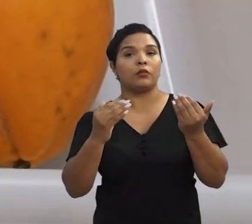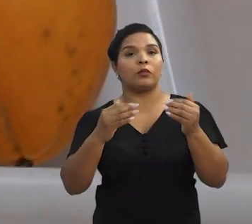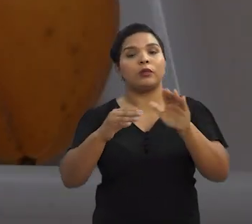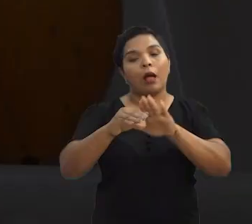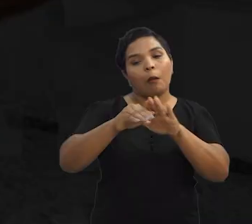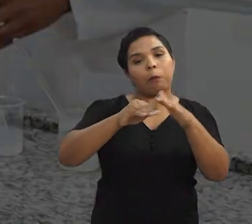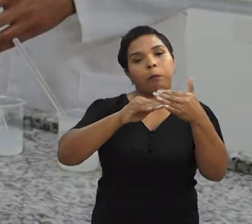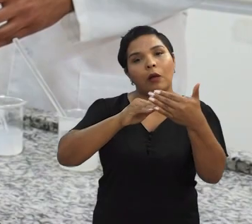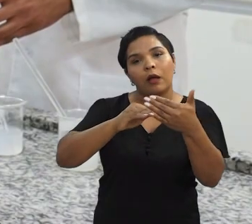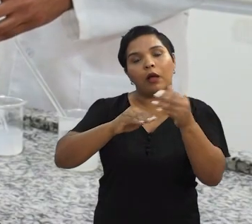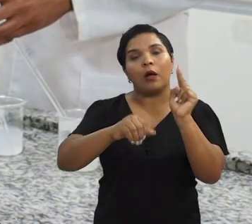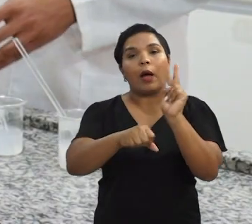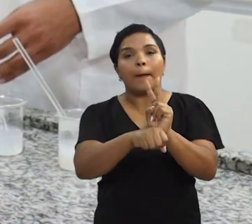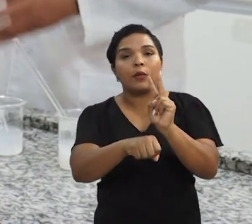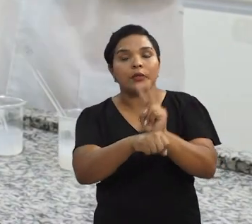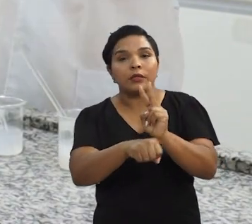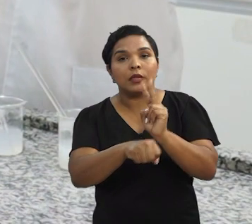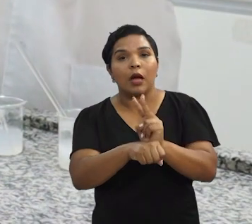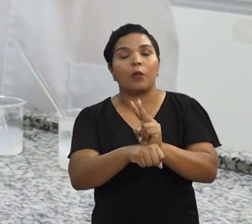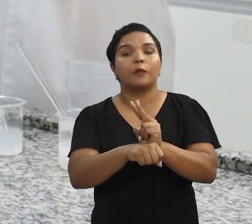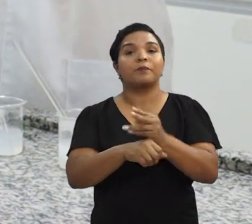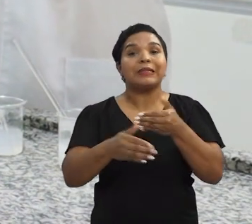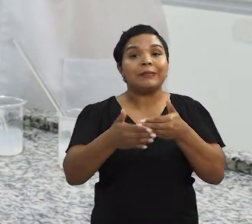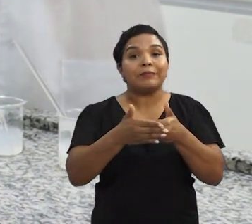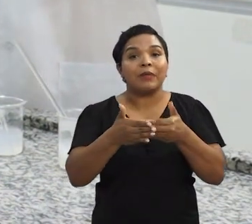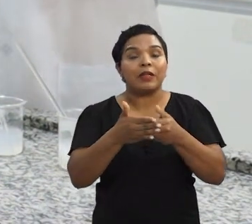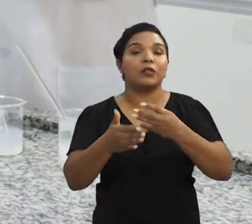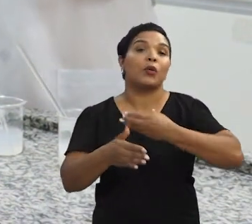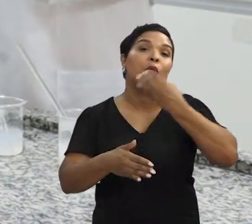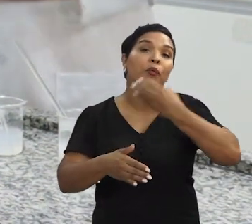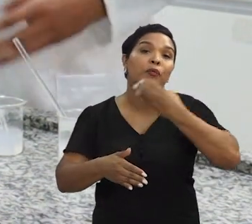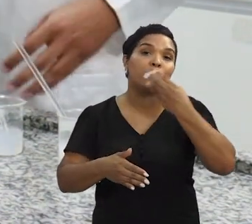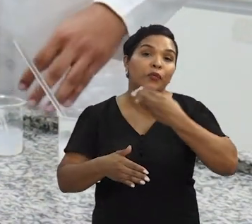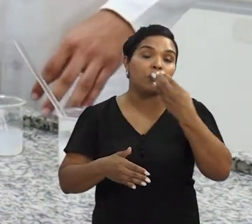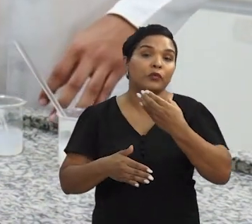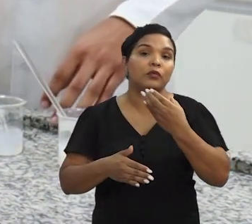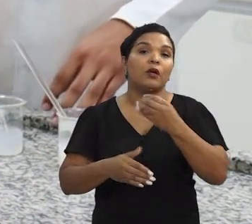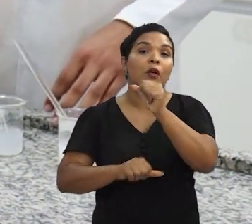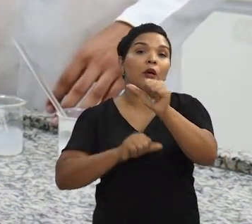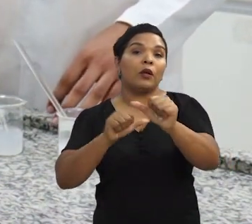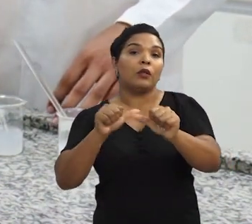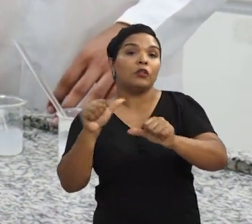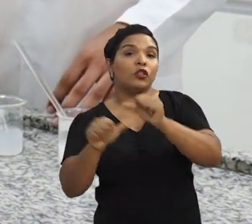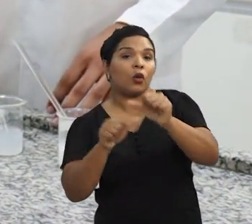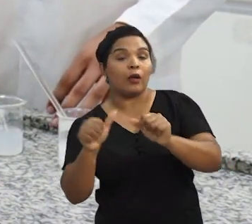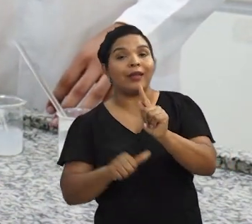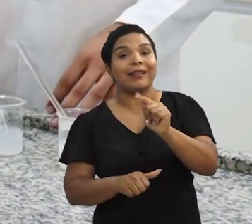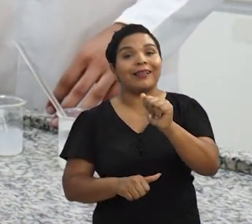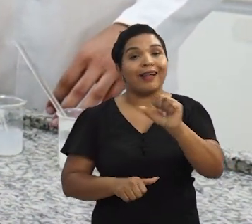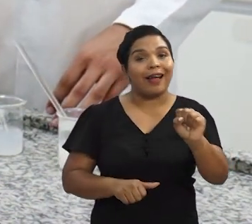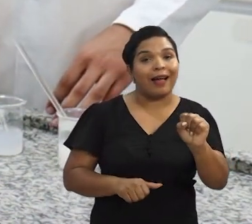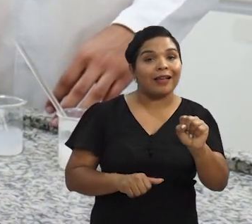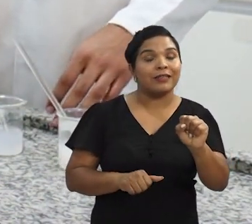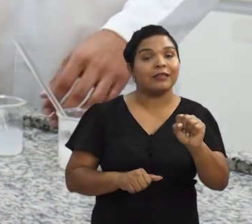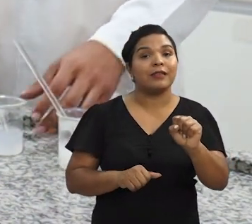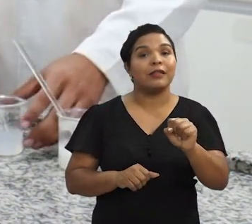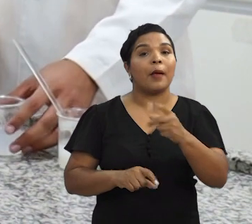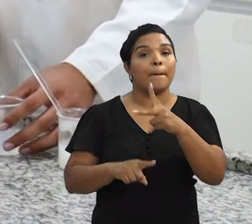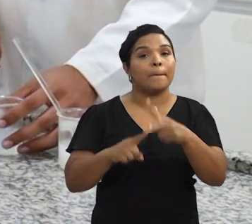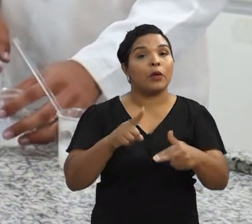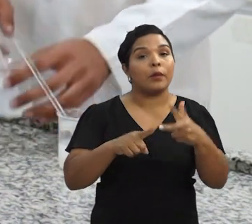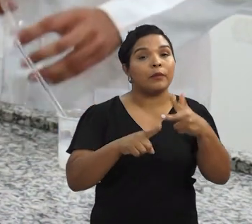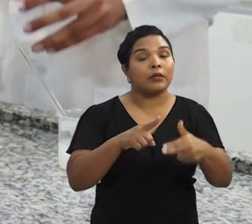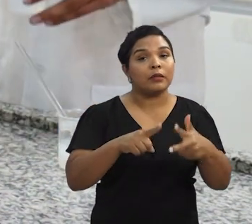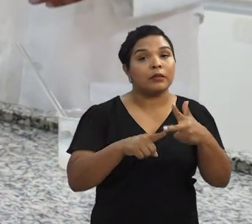O revestimento, ele está impedindo que o fruto, ele troque gás com o meio externo, impedindo a